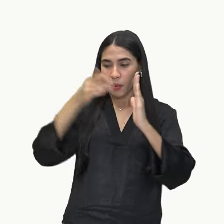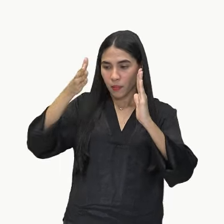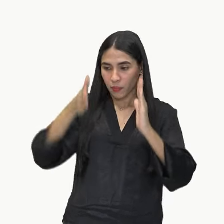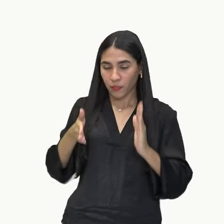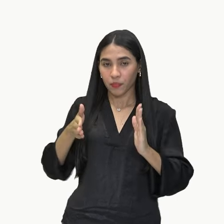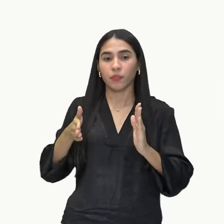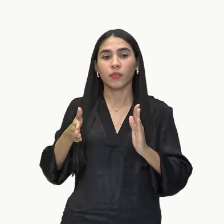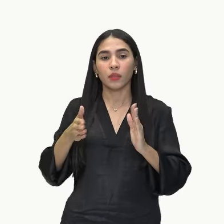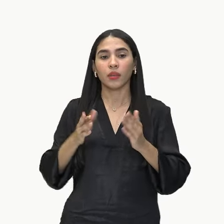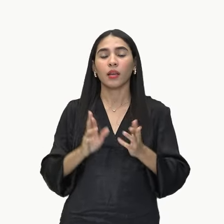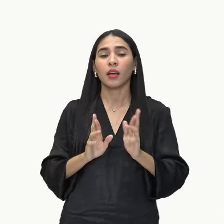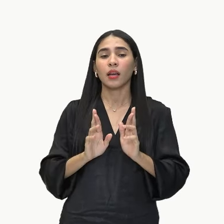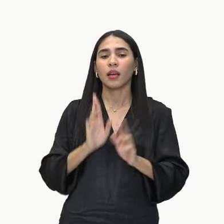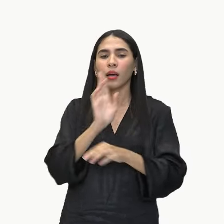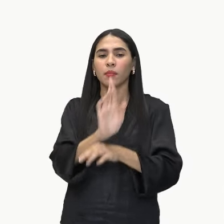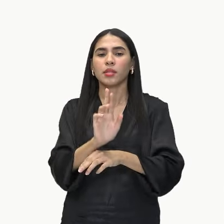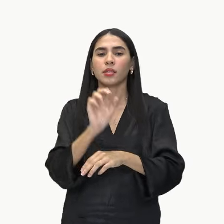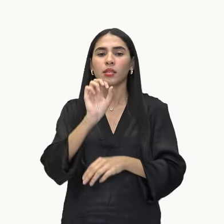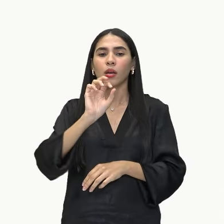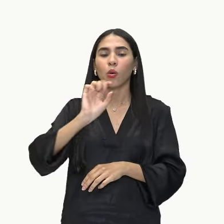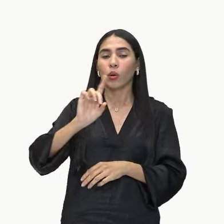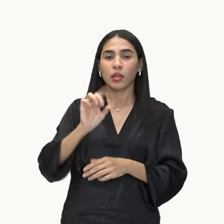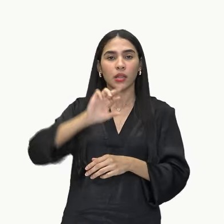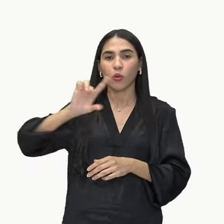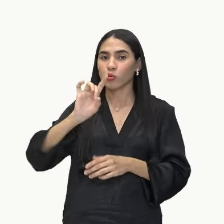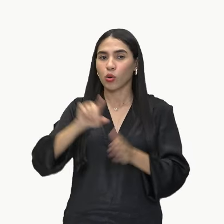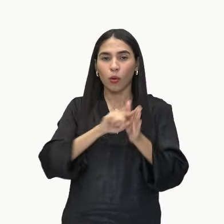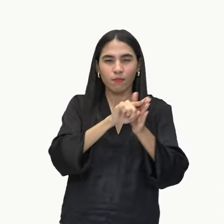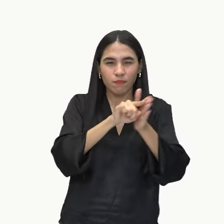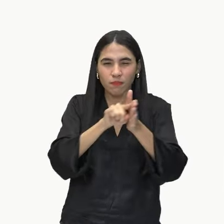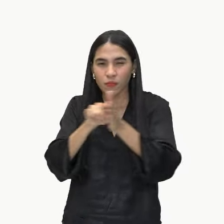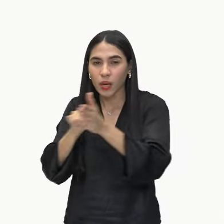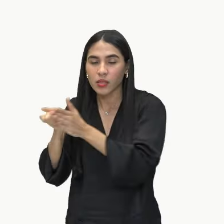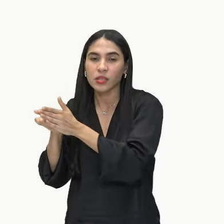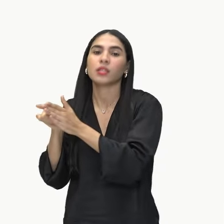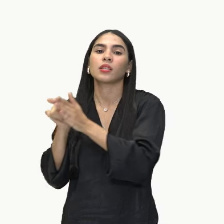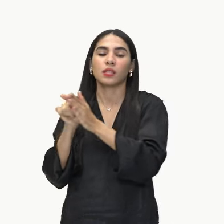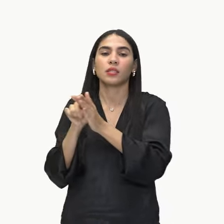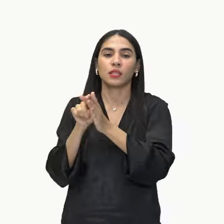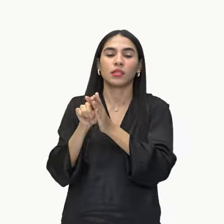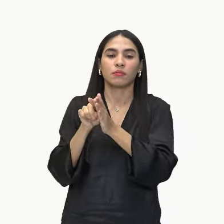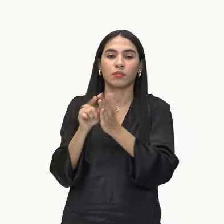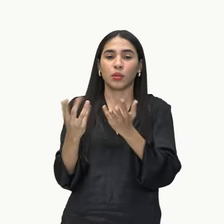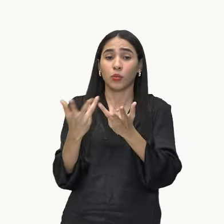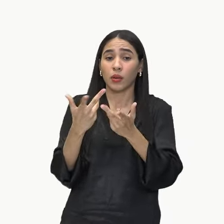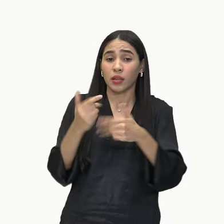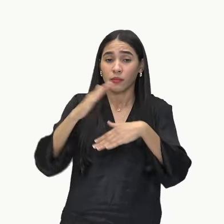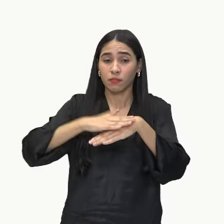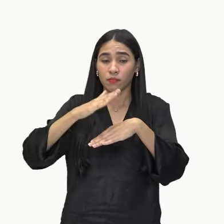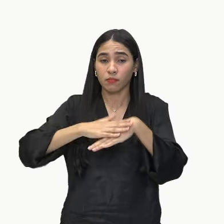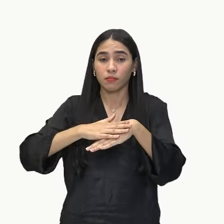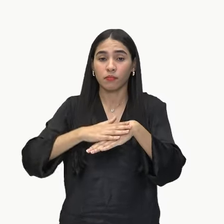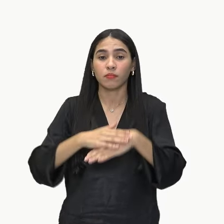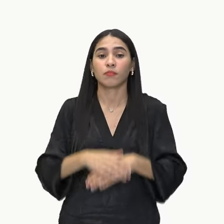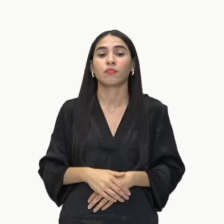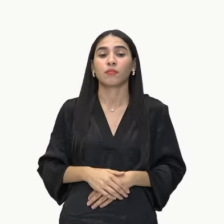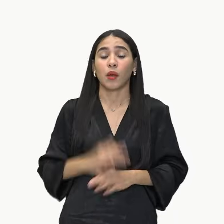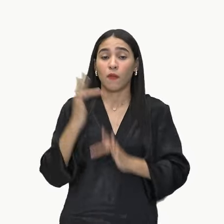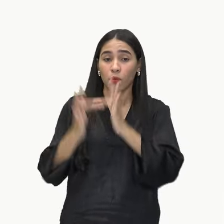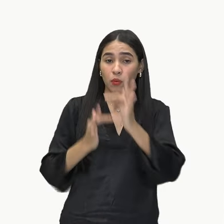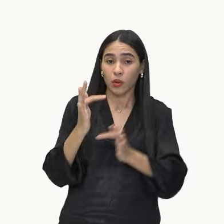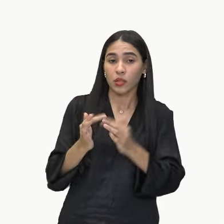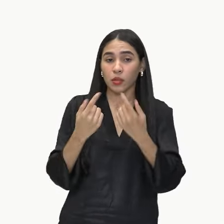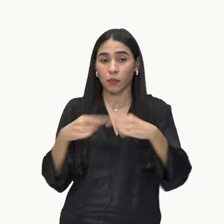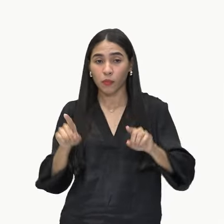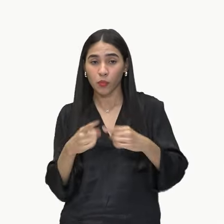e representa não apenas o resultado das pesquisas e das qualidades do autor como poeta, prosador, músico e folclorista,